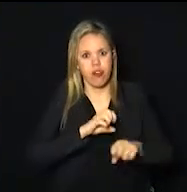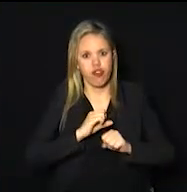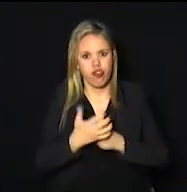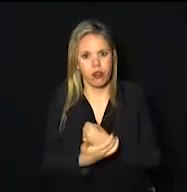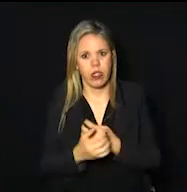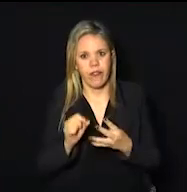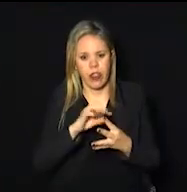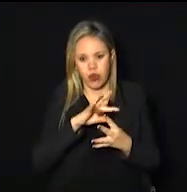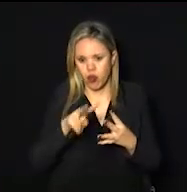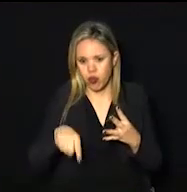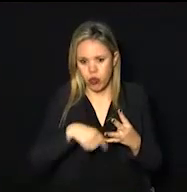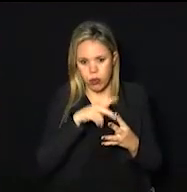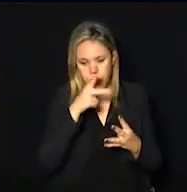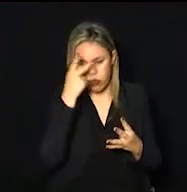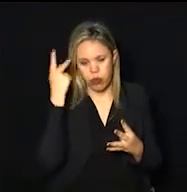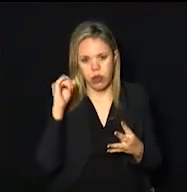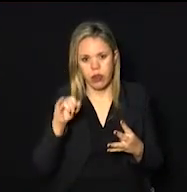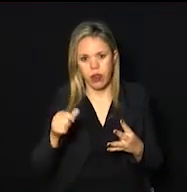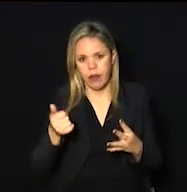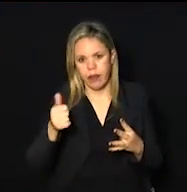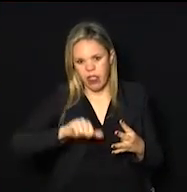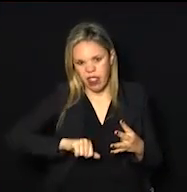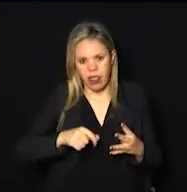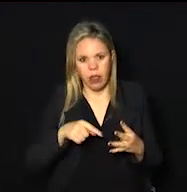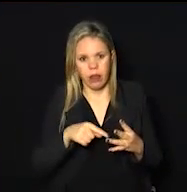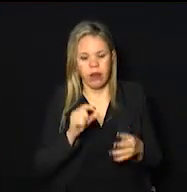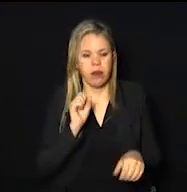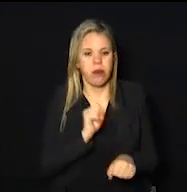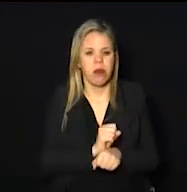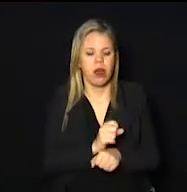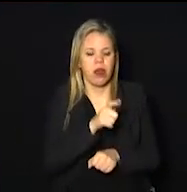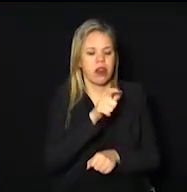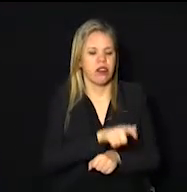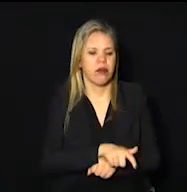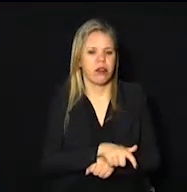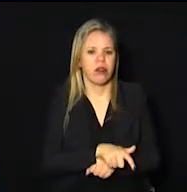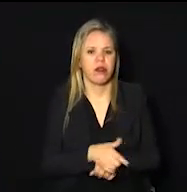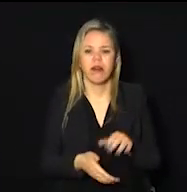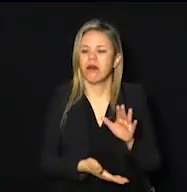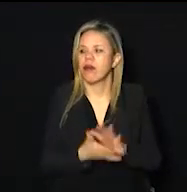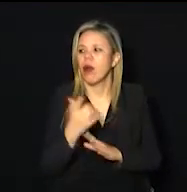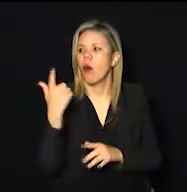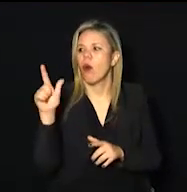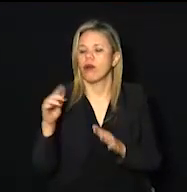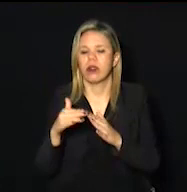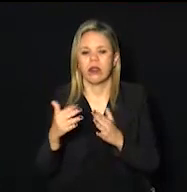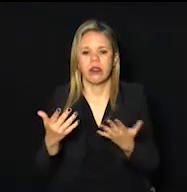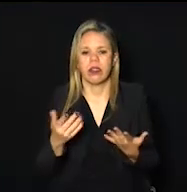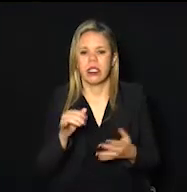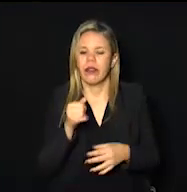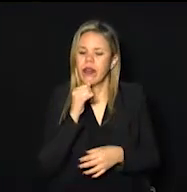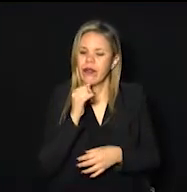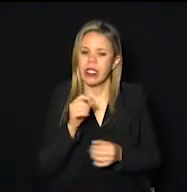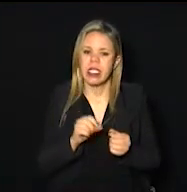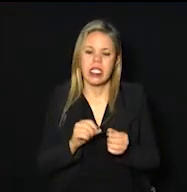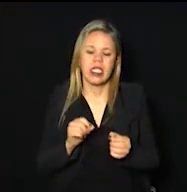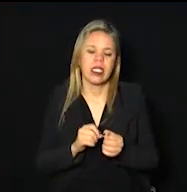inteira. Se ela der negativa a gente para nessa pessoa. Nós vamos fazer cerca de 2 mil